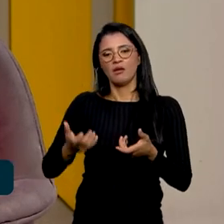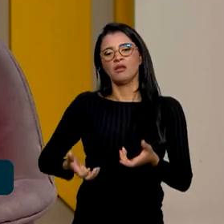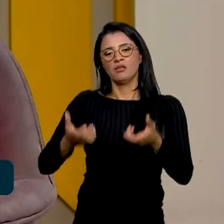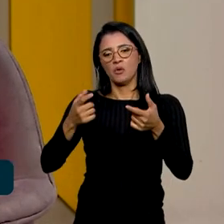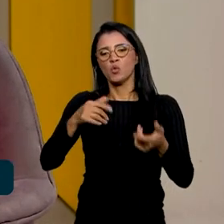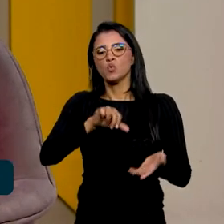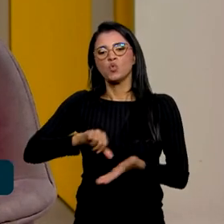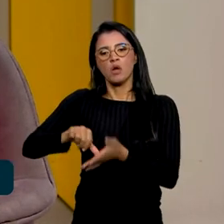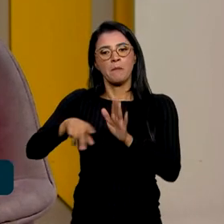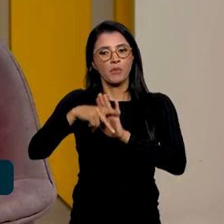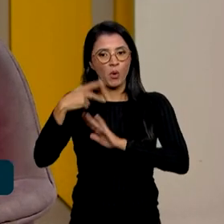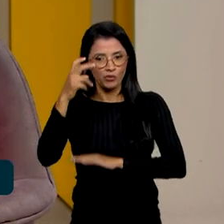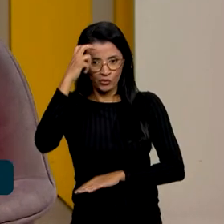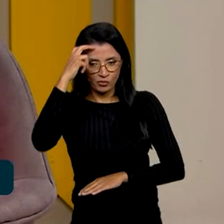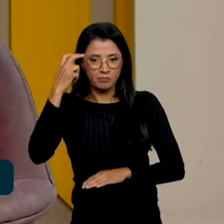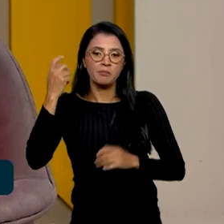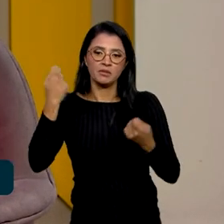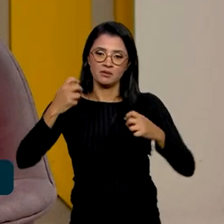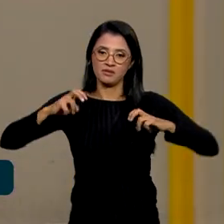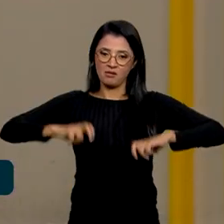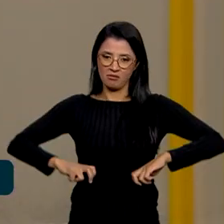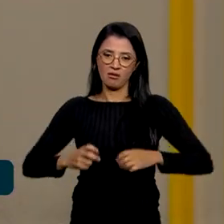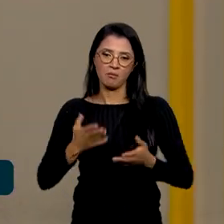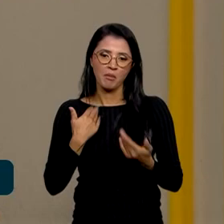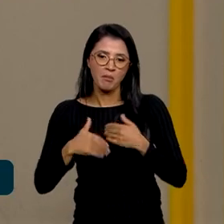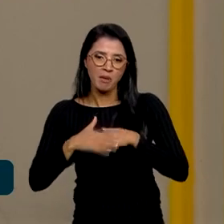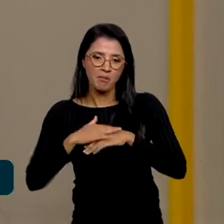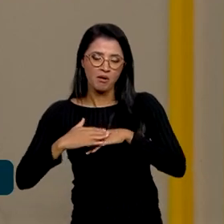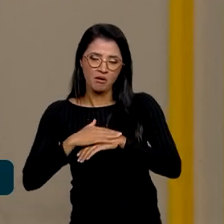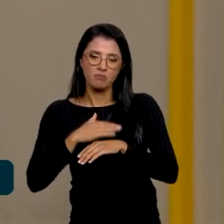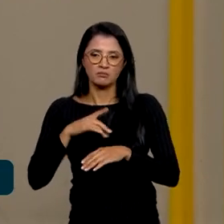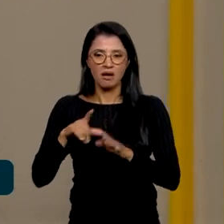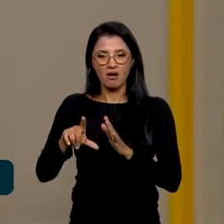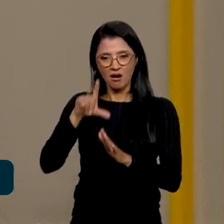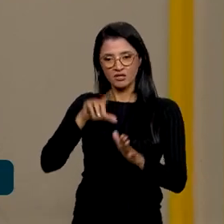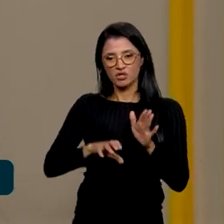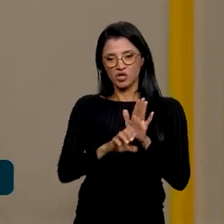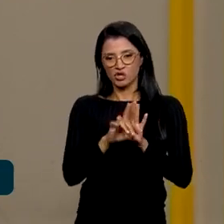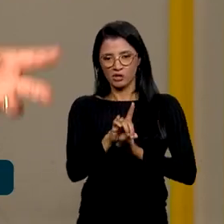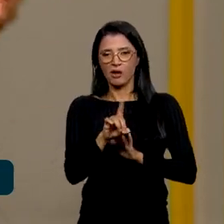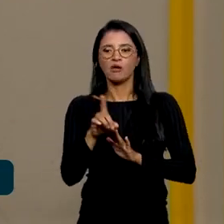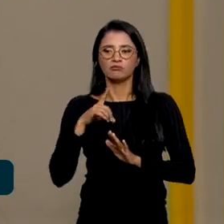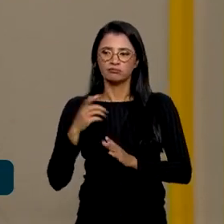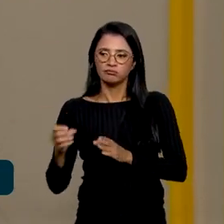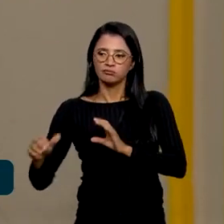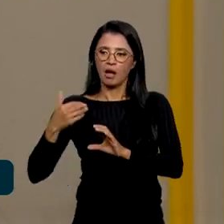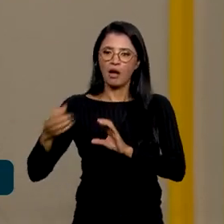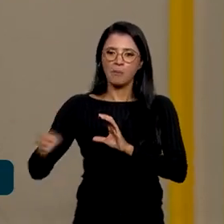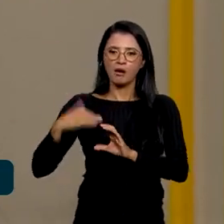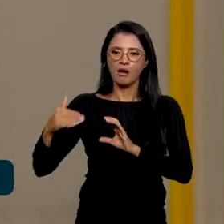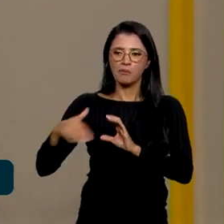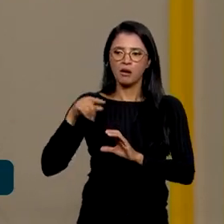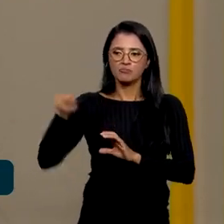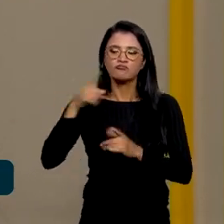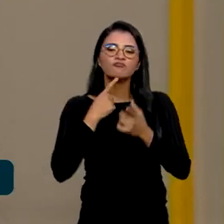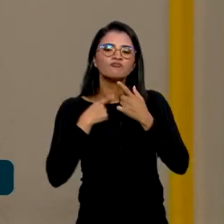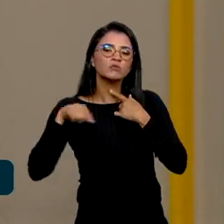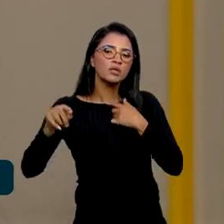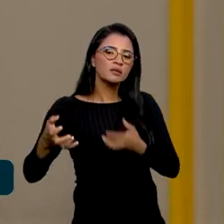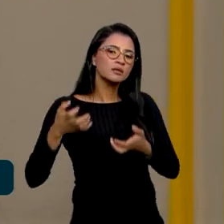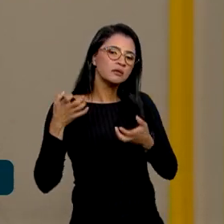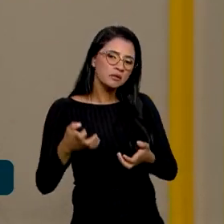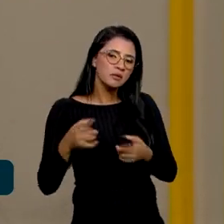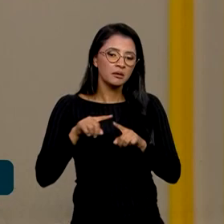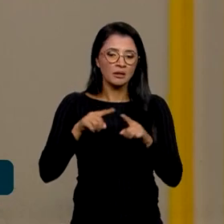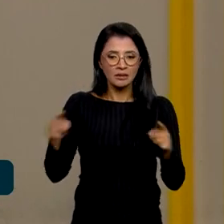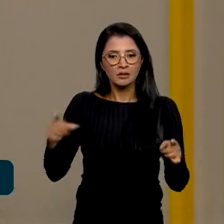tem que sentar, que a gente tem que conversar. Então, antes de, por exemplo, esse edital, eu recebi várias contribuições do que eles desejavam. Então, a gente ativa